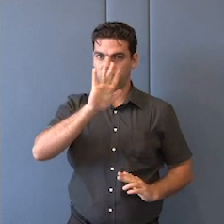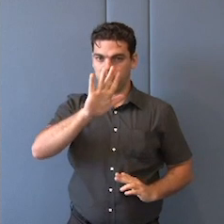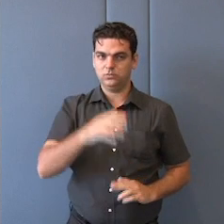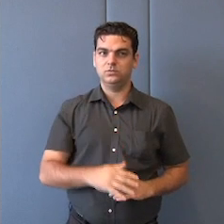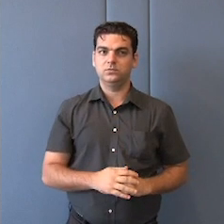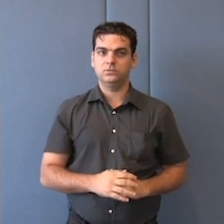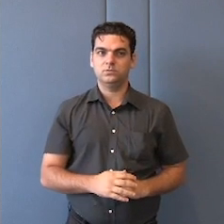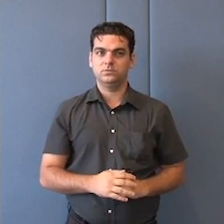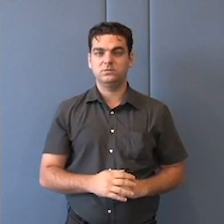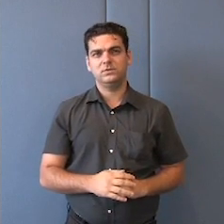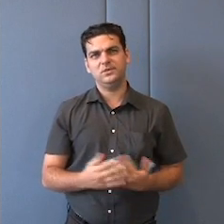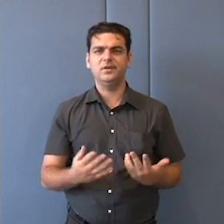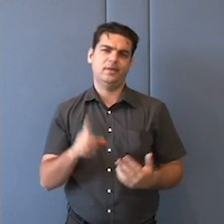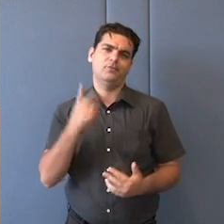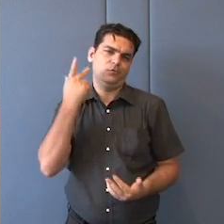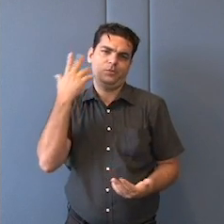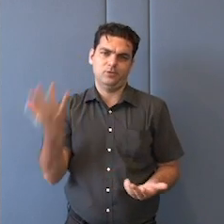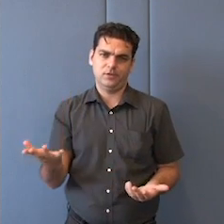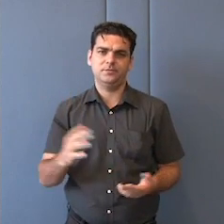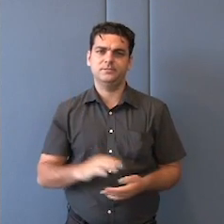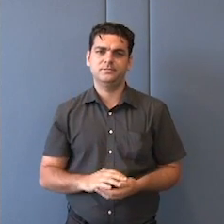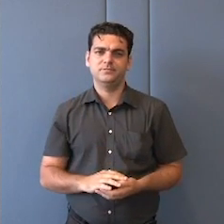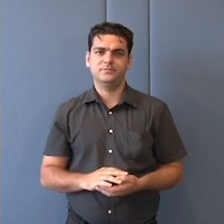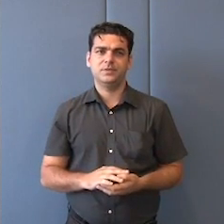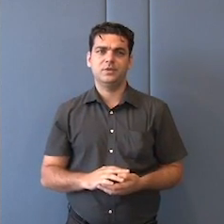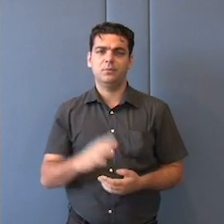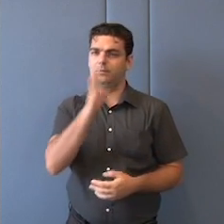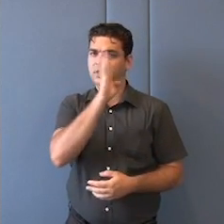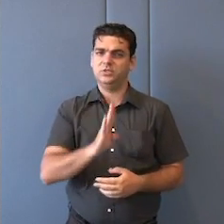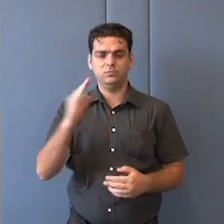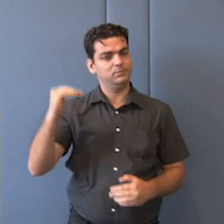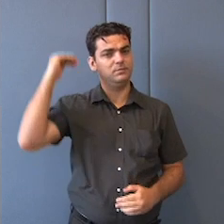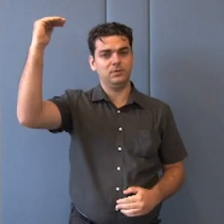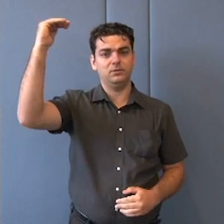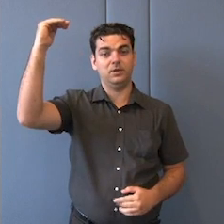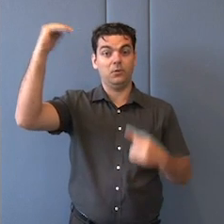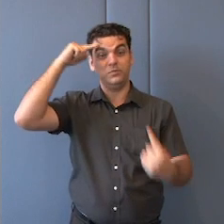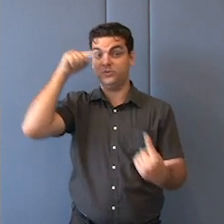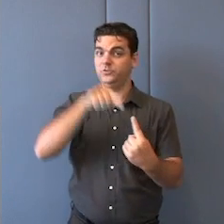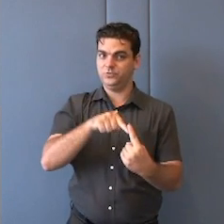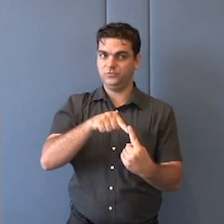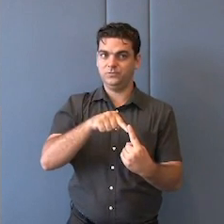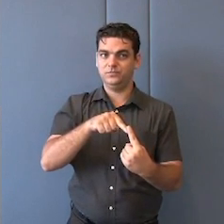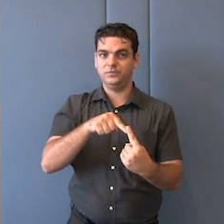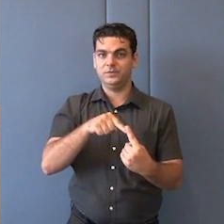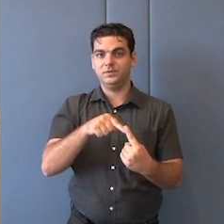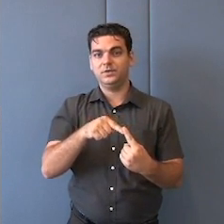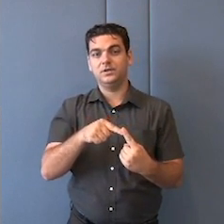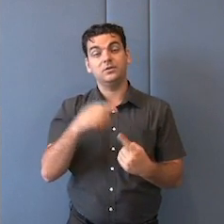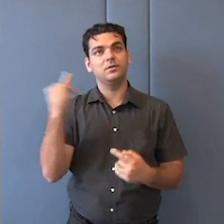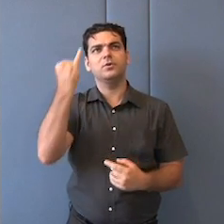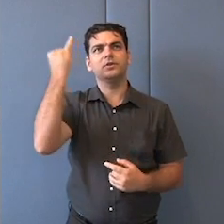E eu acho que não é por acaso, é o que está colocado em primeiro lugar. E não é banal esse